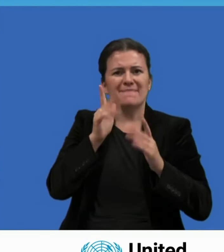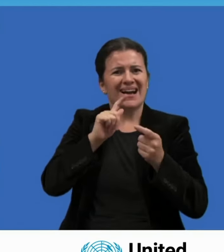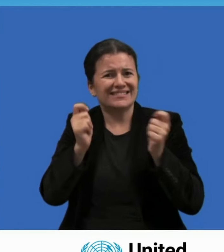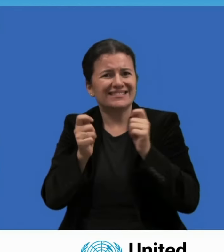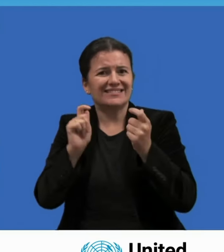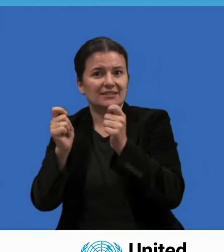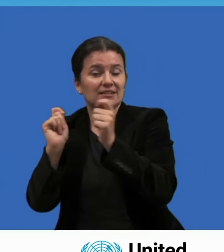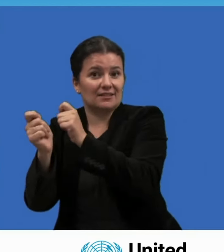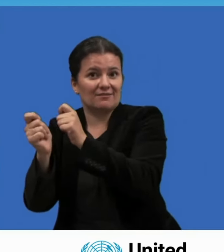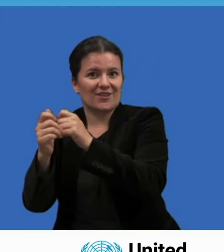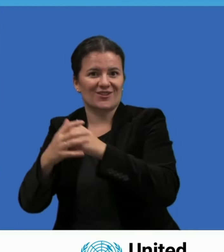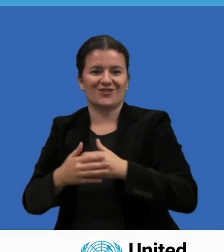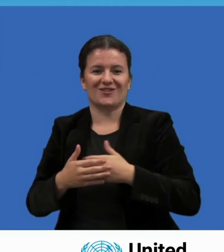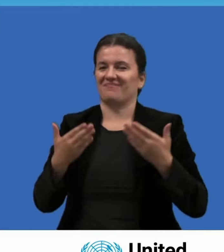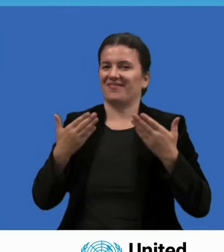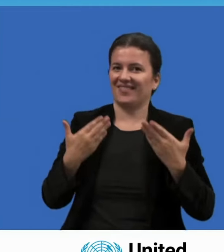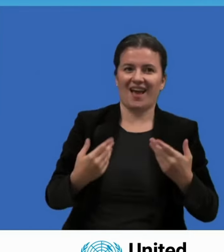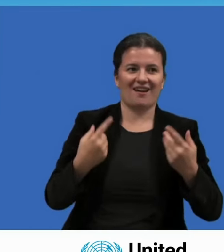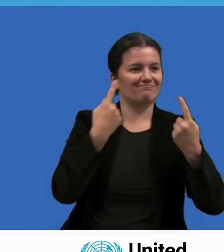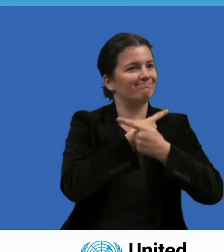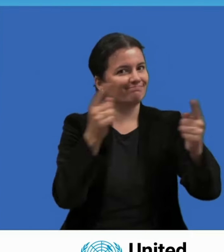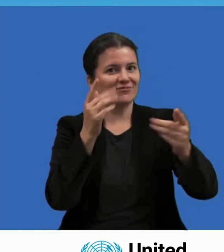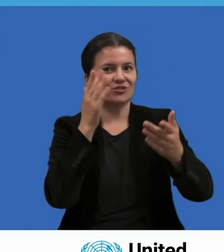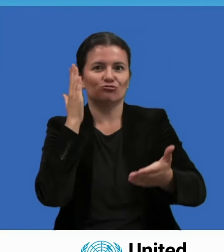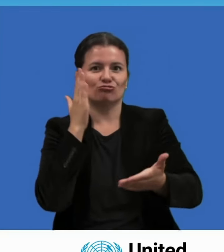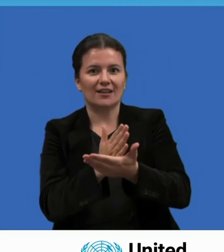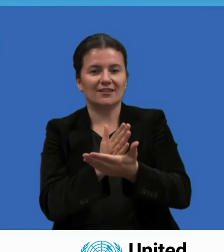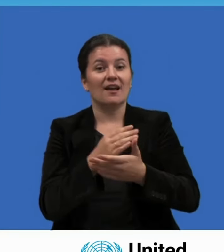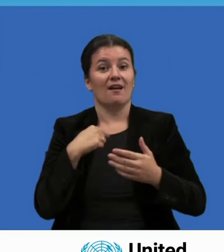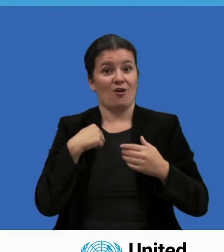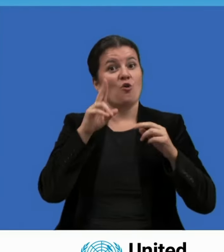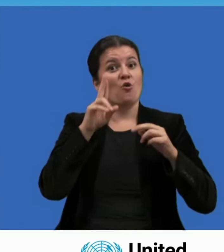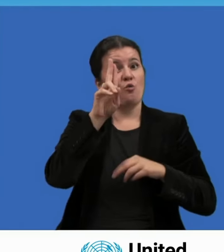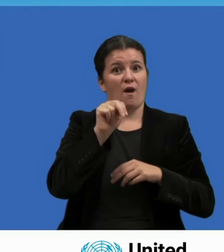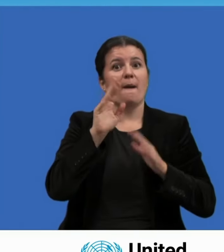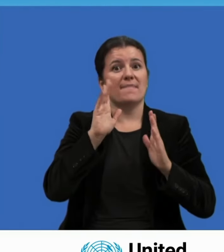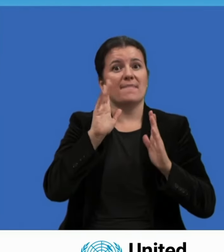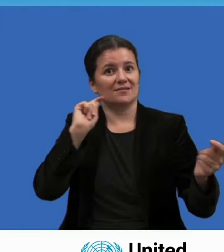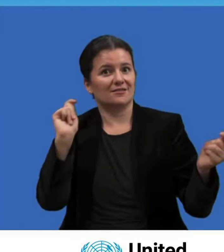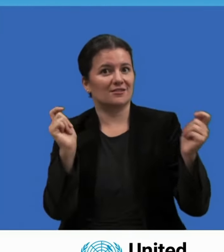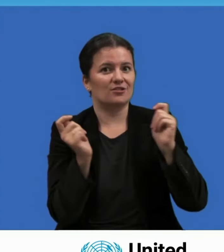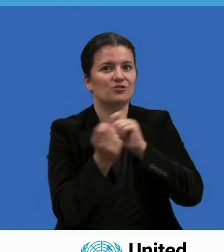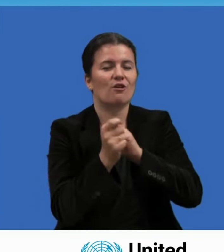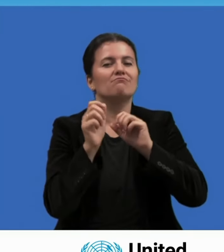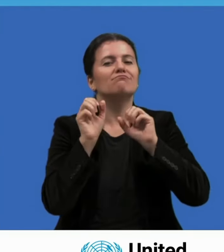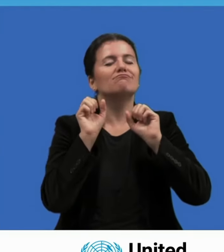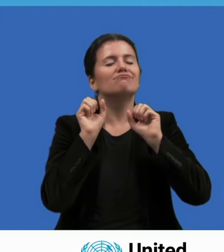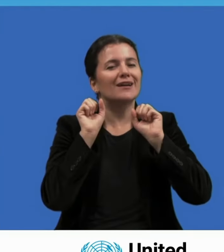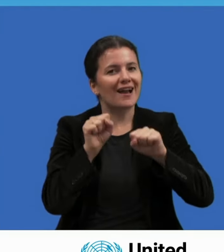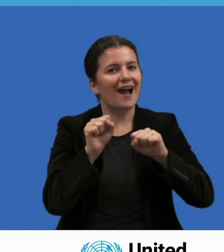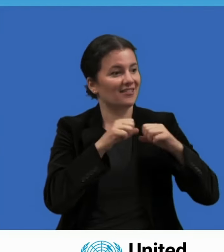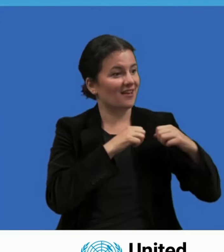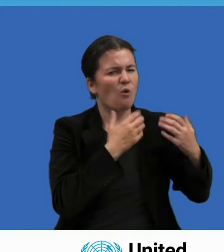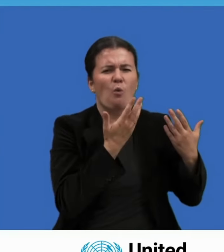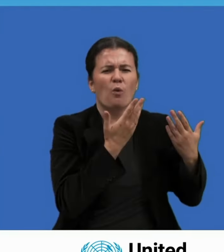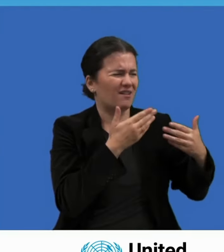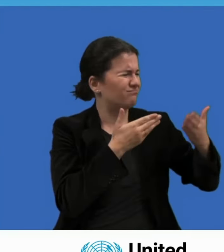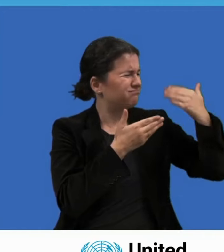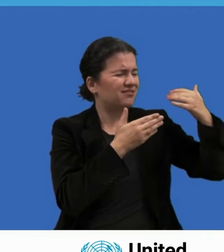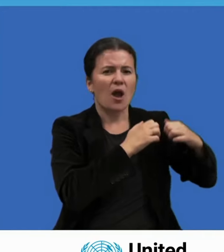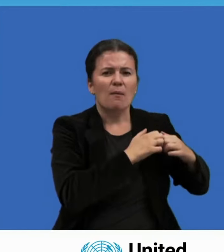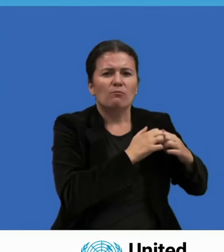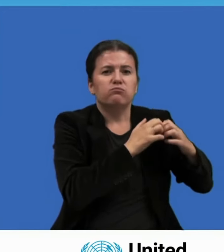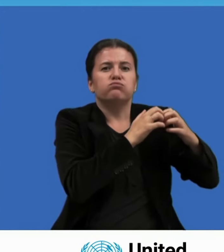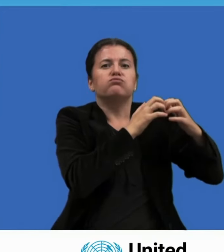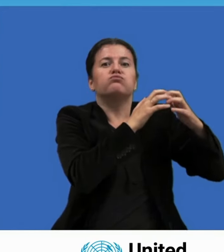Aquela reflexão conjunta rendeu frutos, como a Comissão de Consolidação da Paz